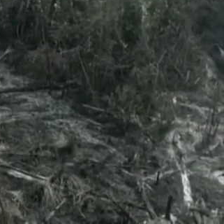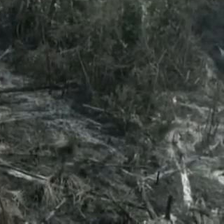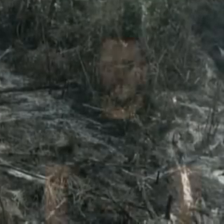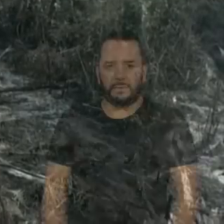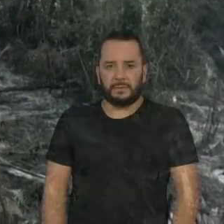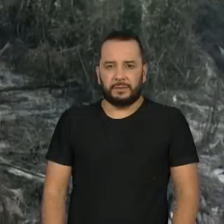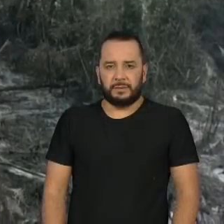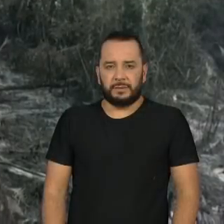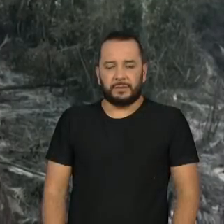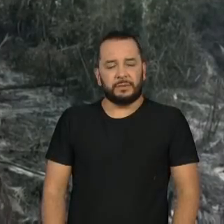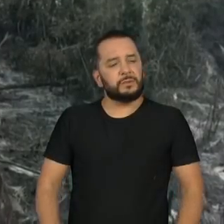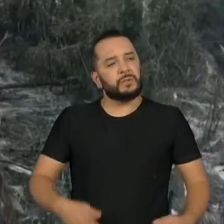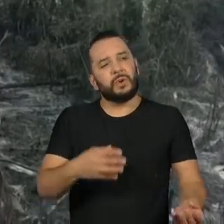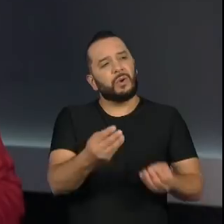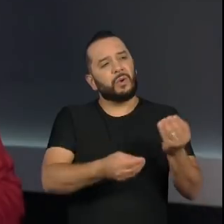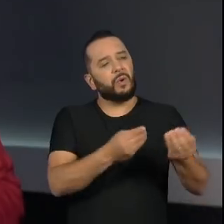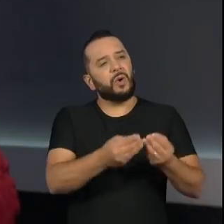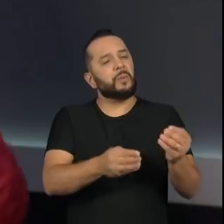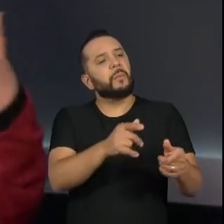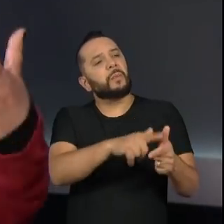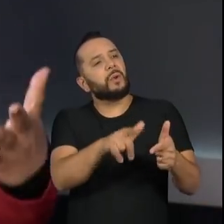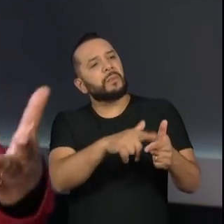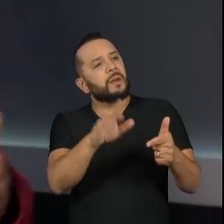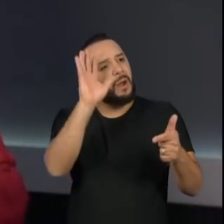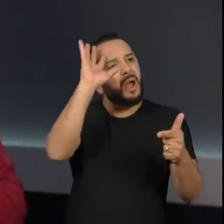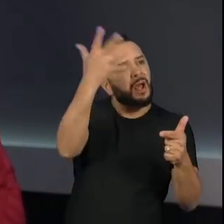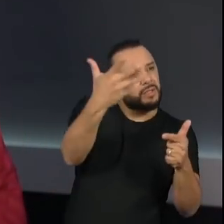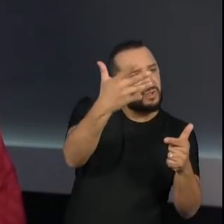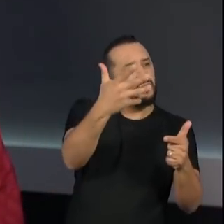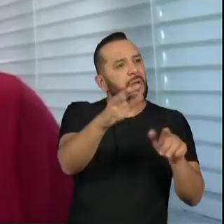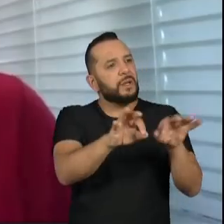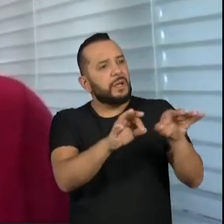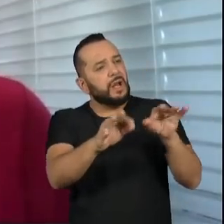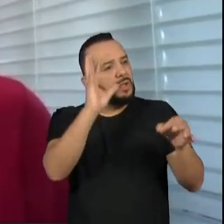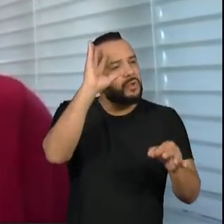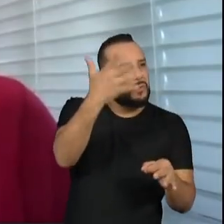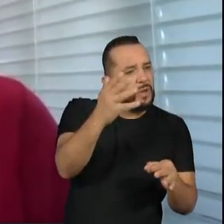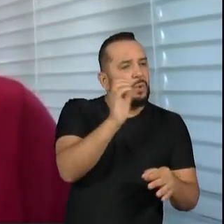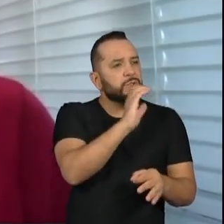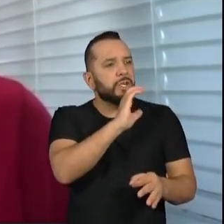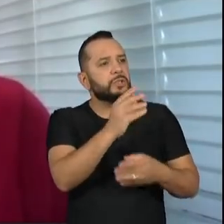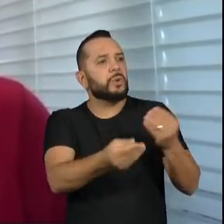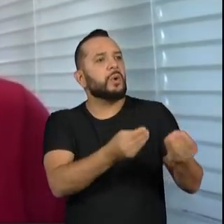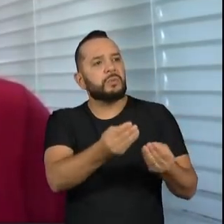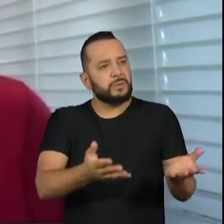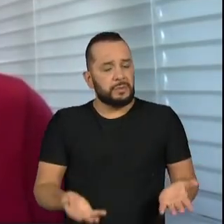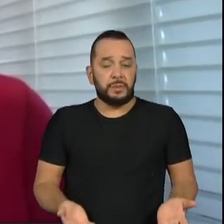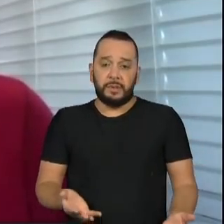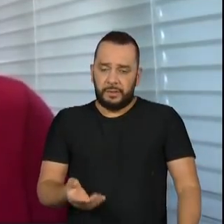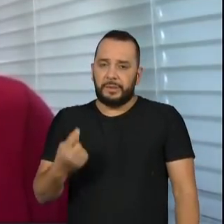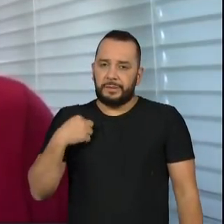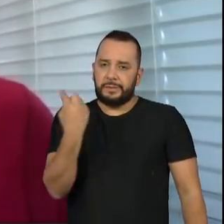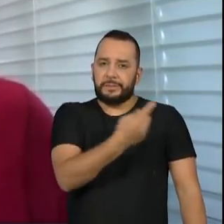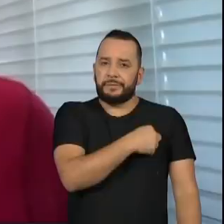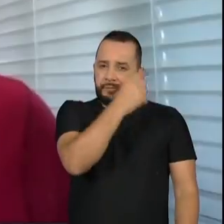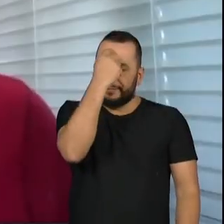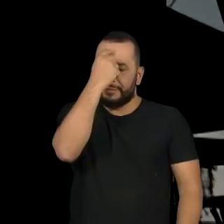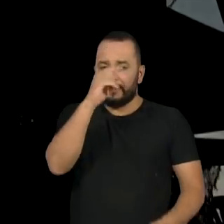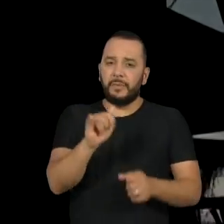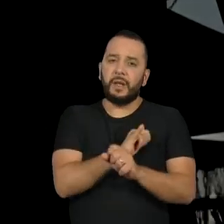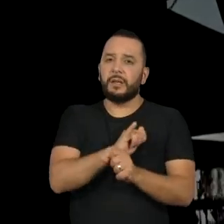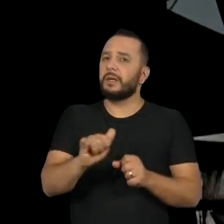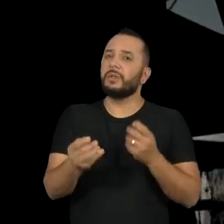Quais são as saídas no seu ponto de vista? O que é mais urgente? Para nós que estamos na ponta da linha, a única opção